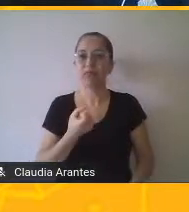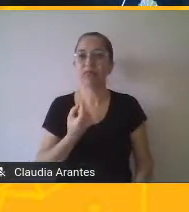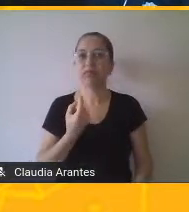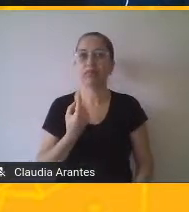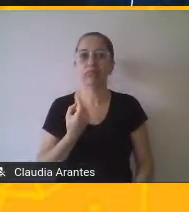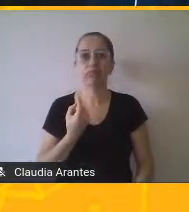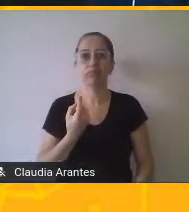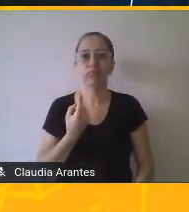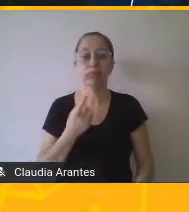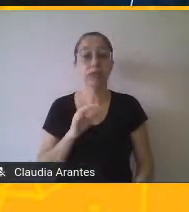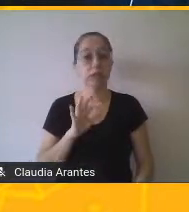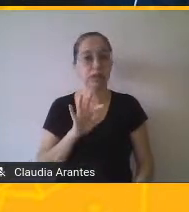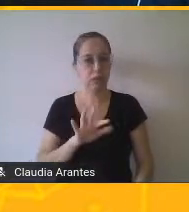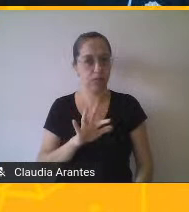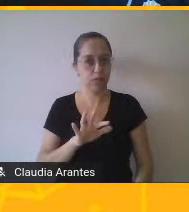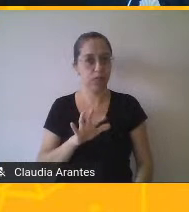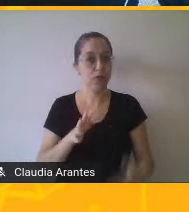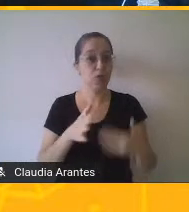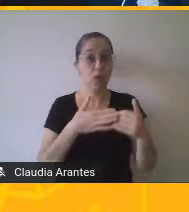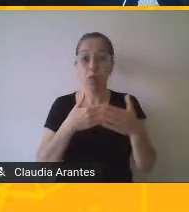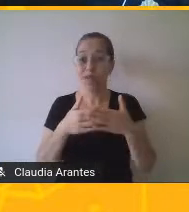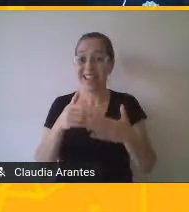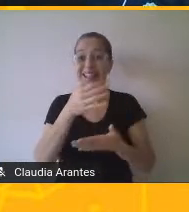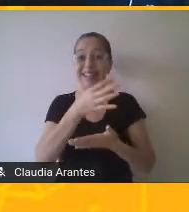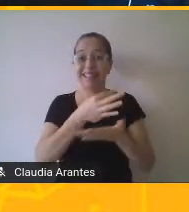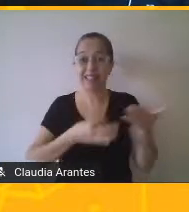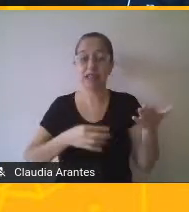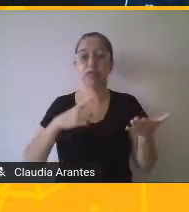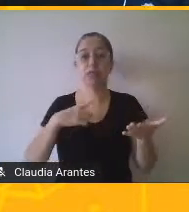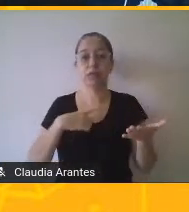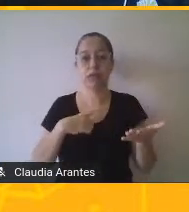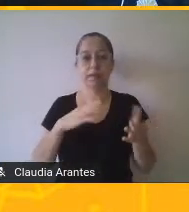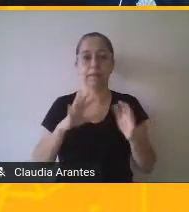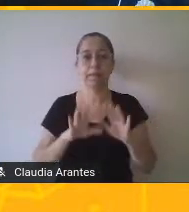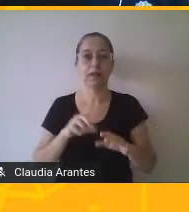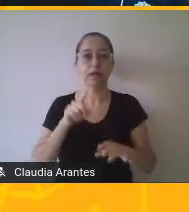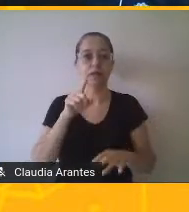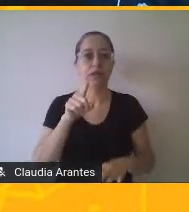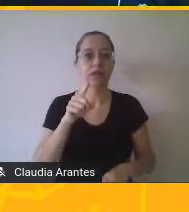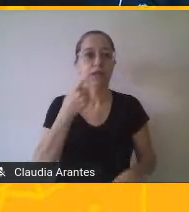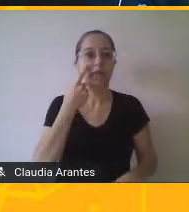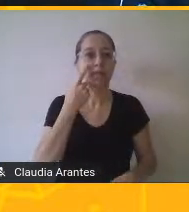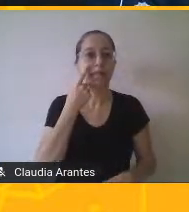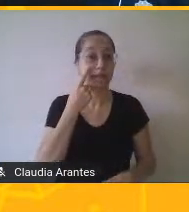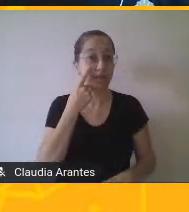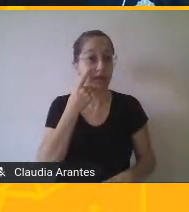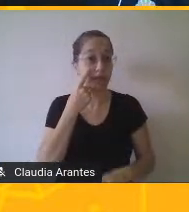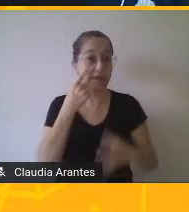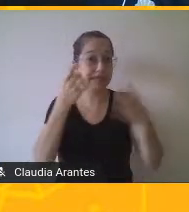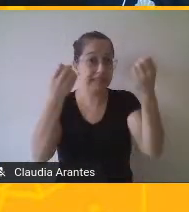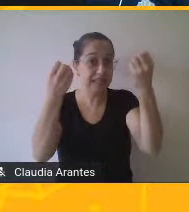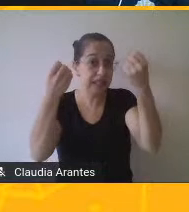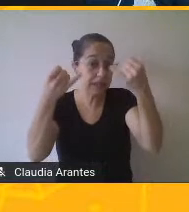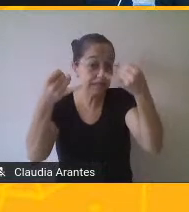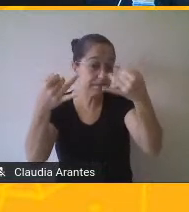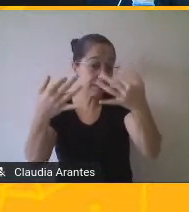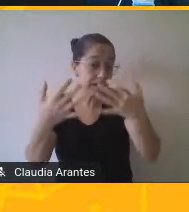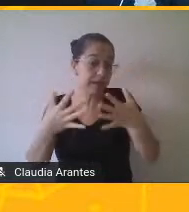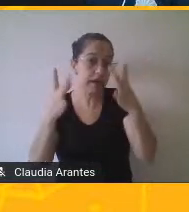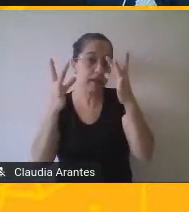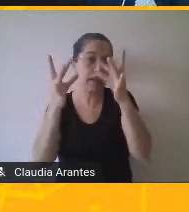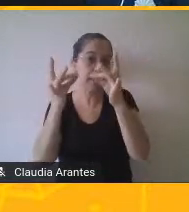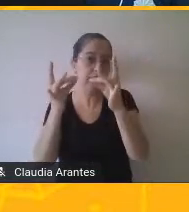Acontece em qualquer texto, desde que você explique uma coisa. Isso é